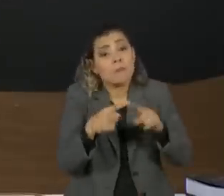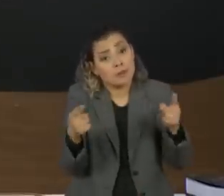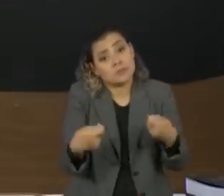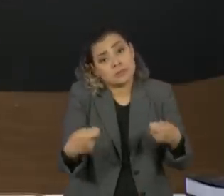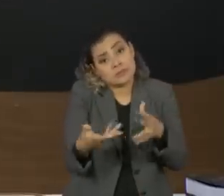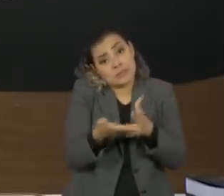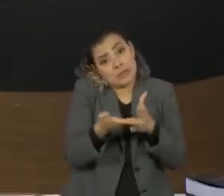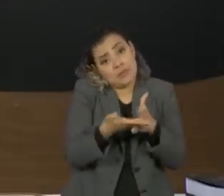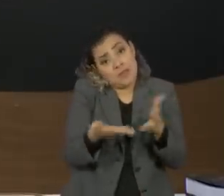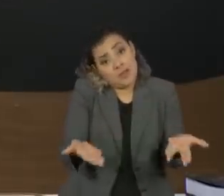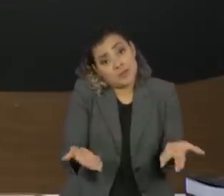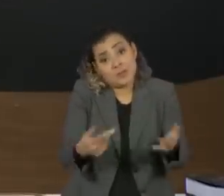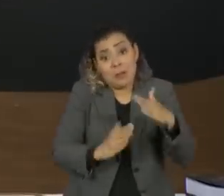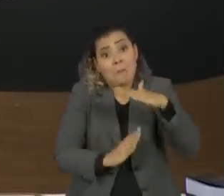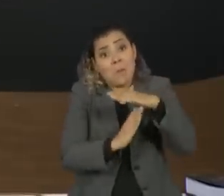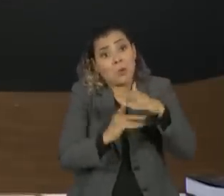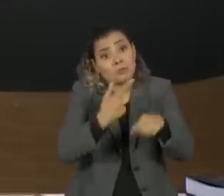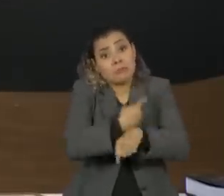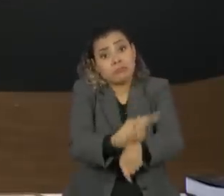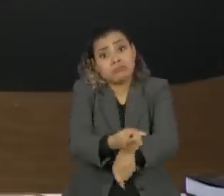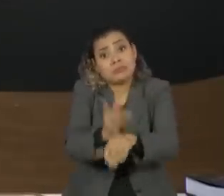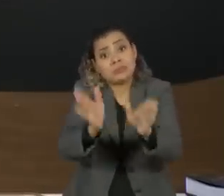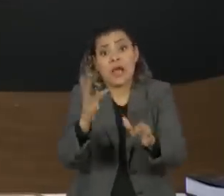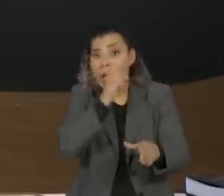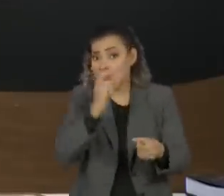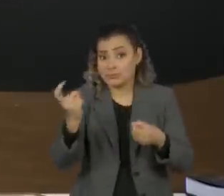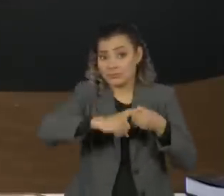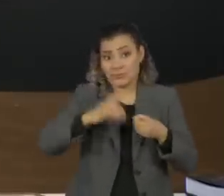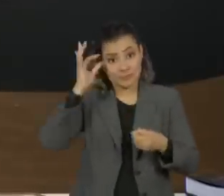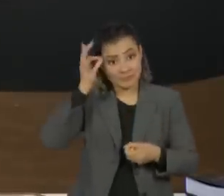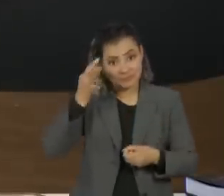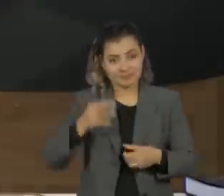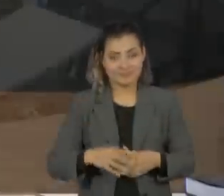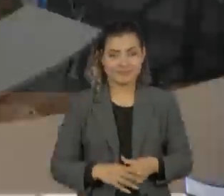pessoal. Já estou estourando de novo o tempo, a gente volta já já.